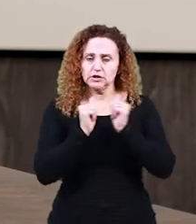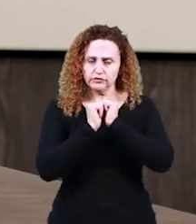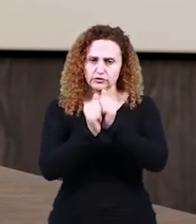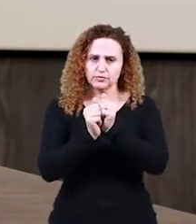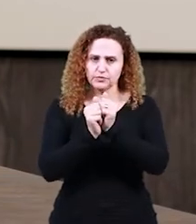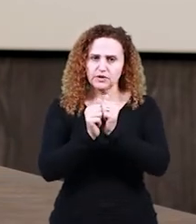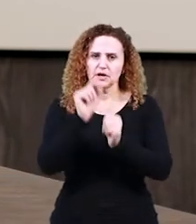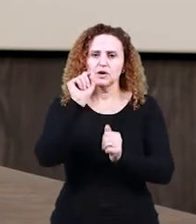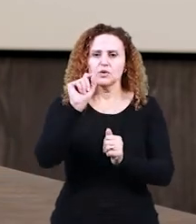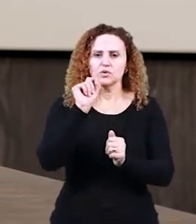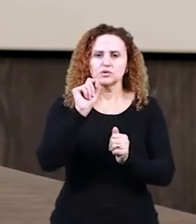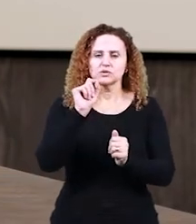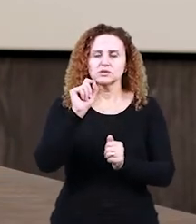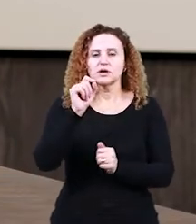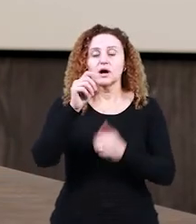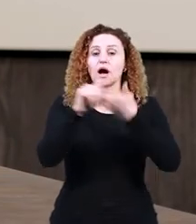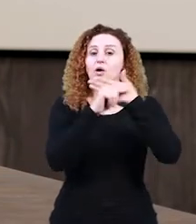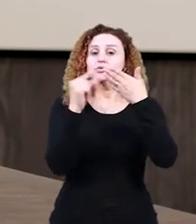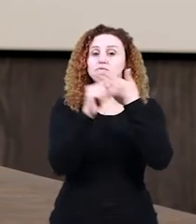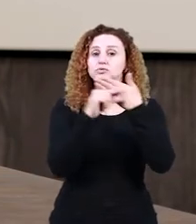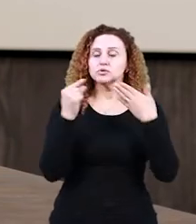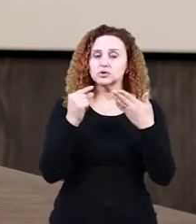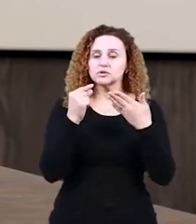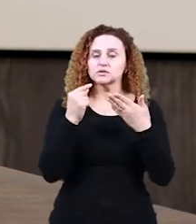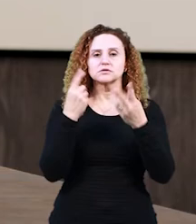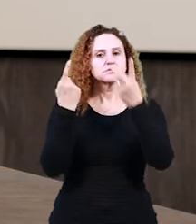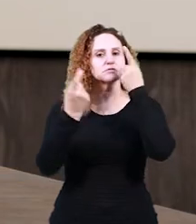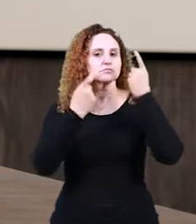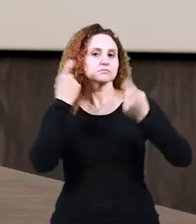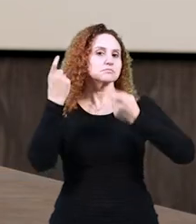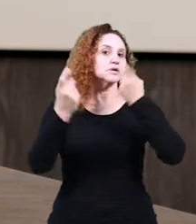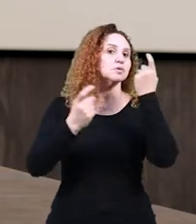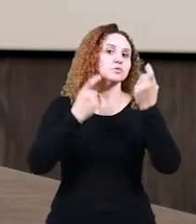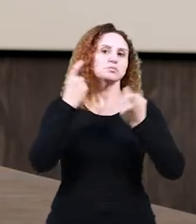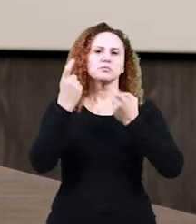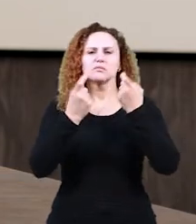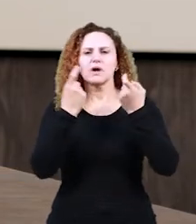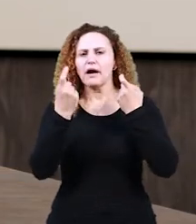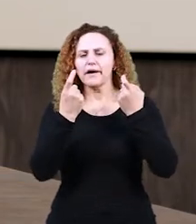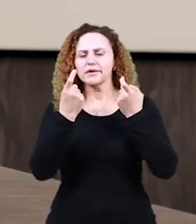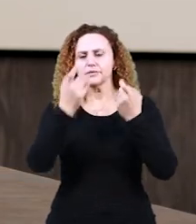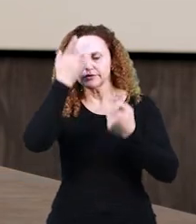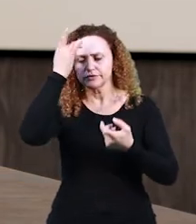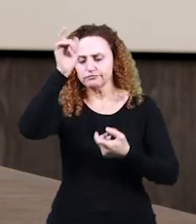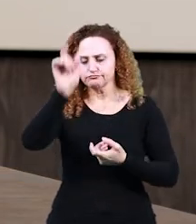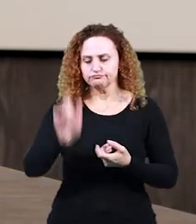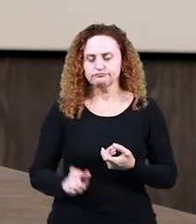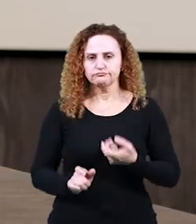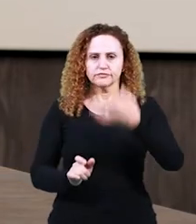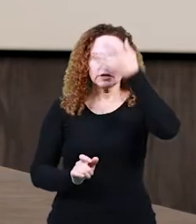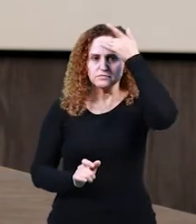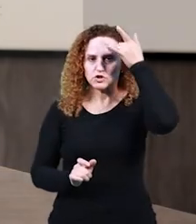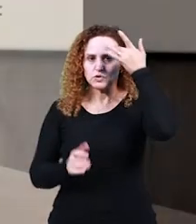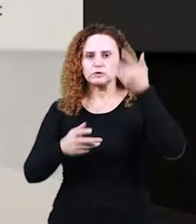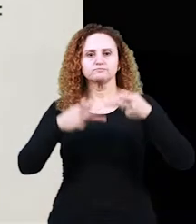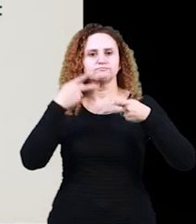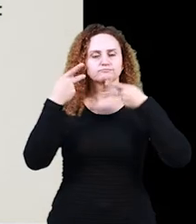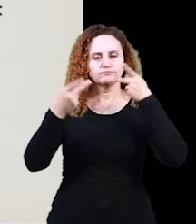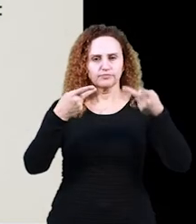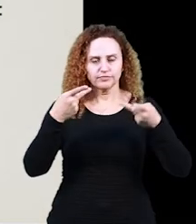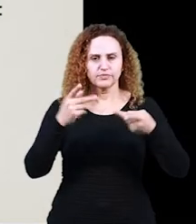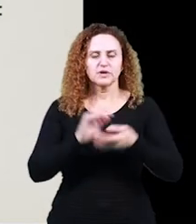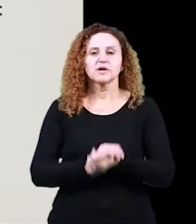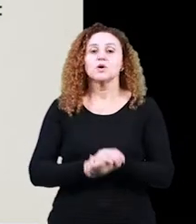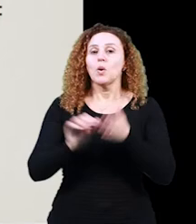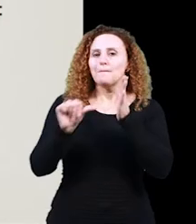com vocês, alguns dos autores que se preocuparam então com esse sujeito que fala ou com a fala. Então o primeiro